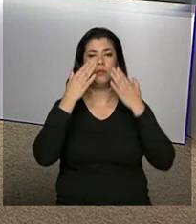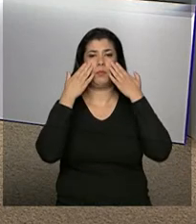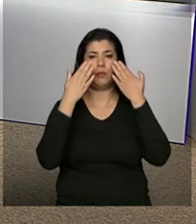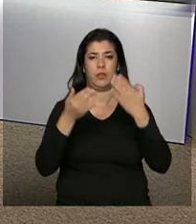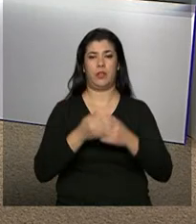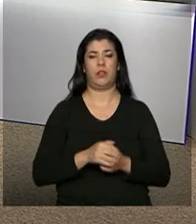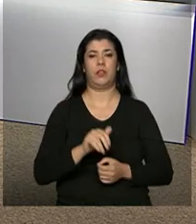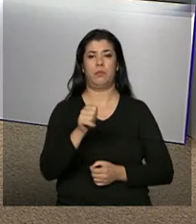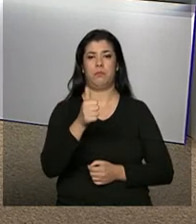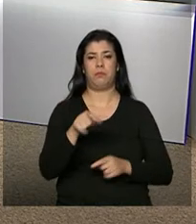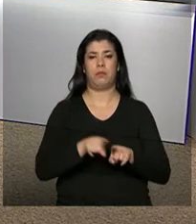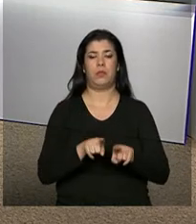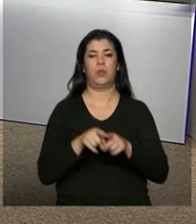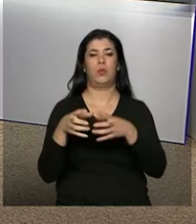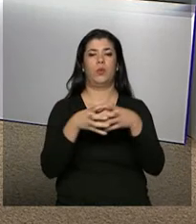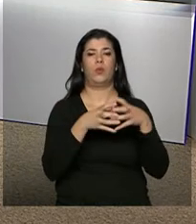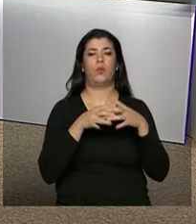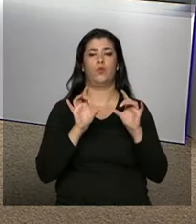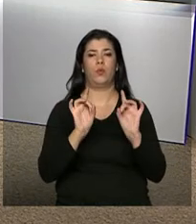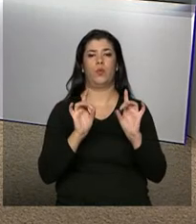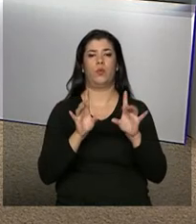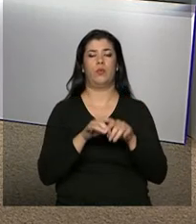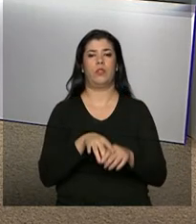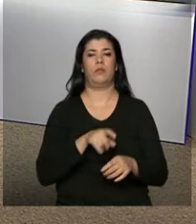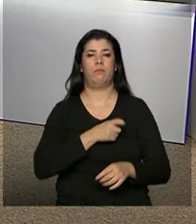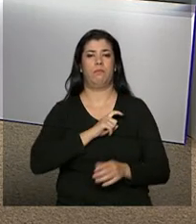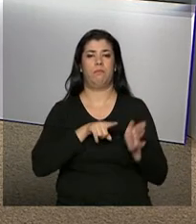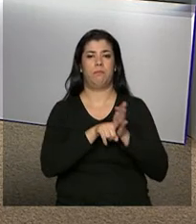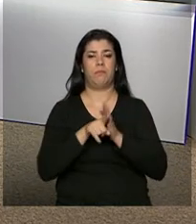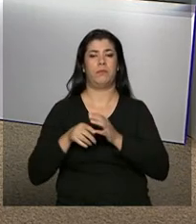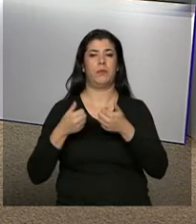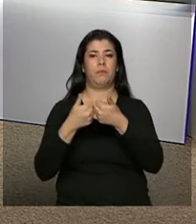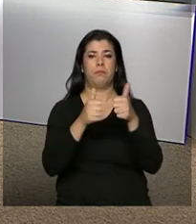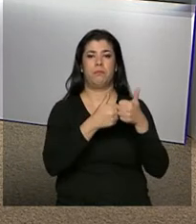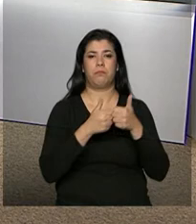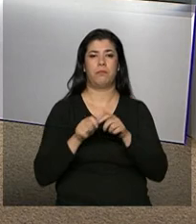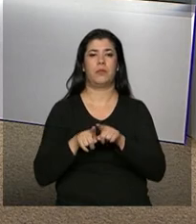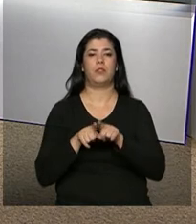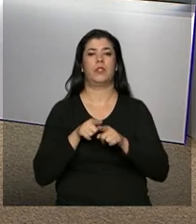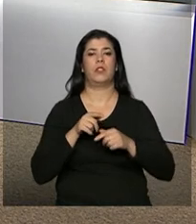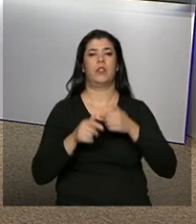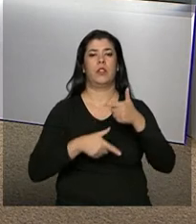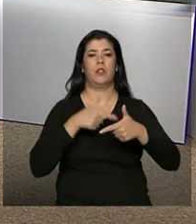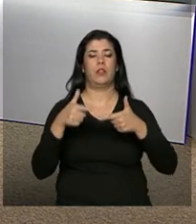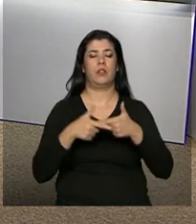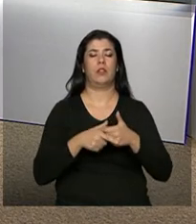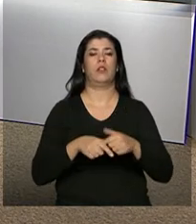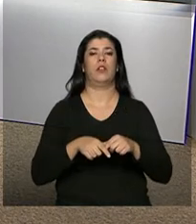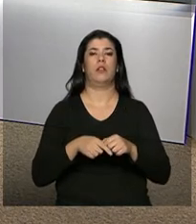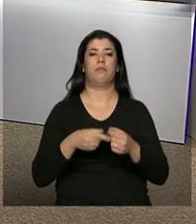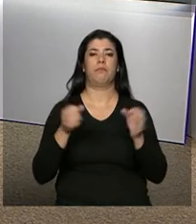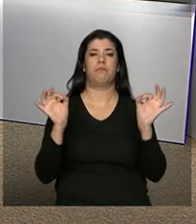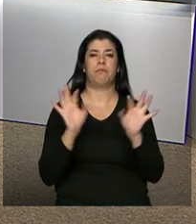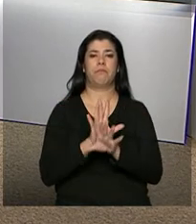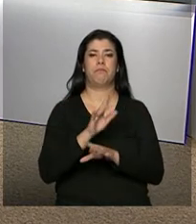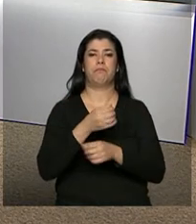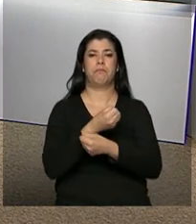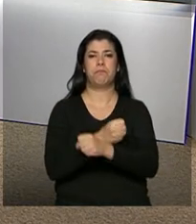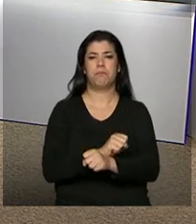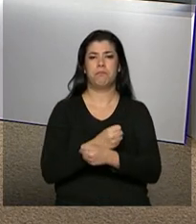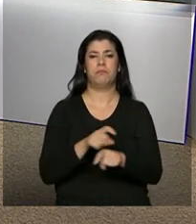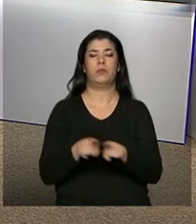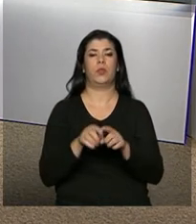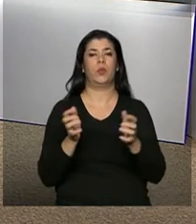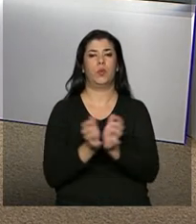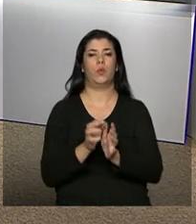balanço das atividades do Grupo Especial de Fiscalização Móvel que atua no combate ao trabalho análogo ao de escravo. O grupo do